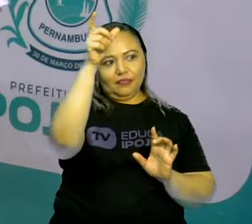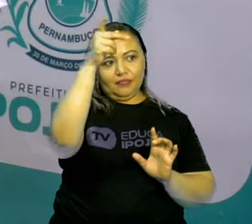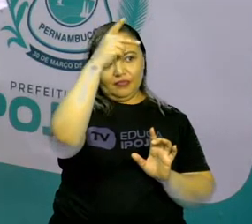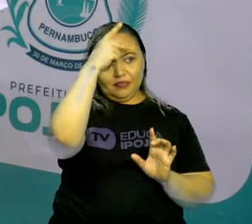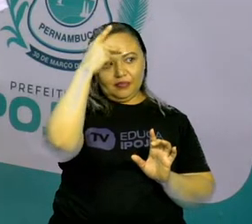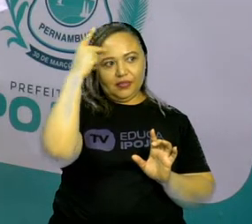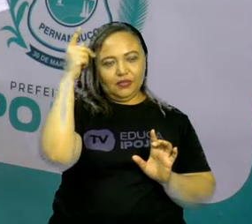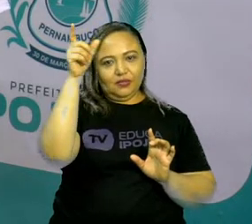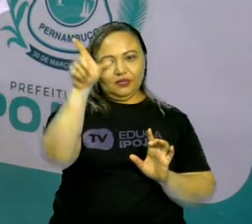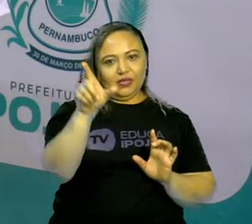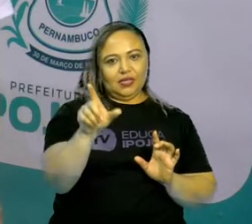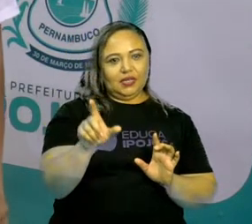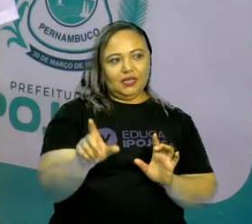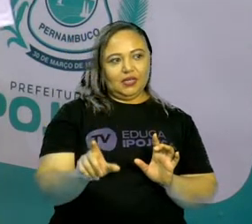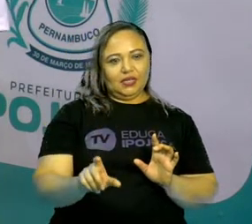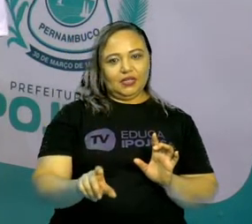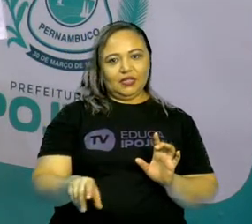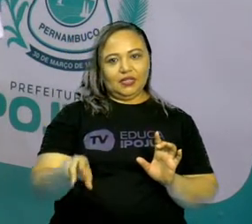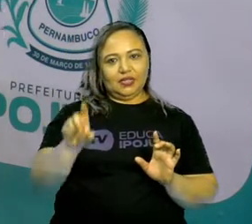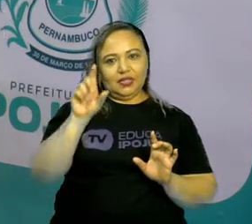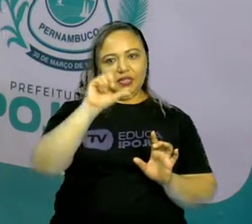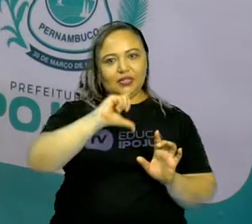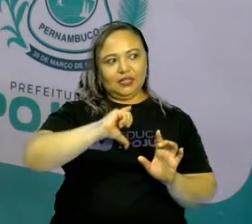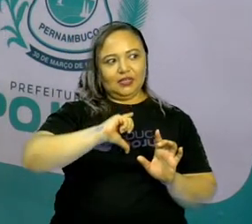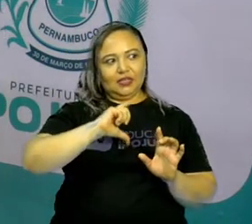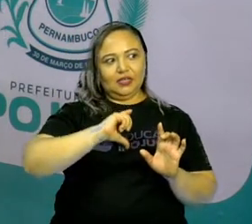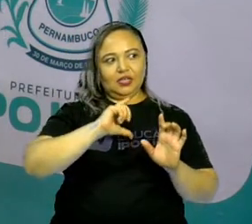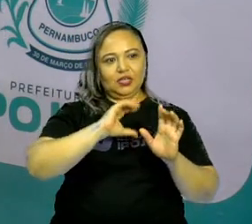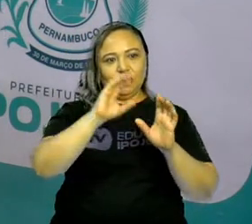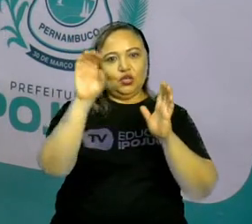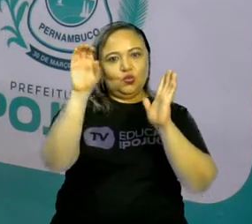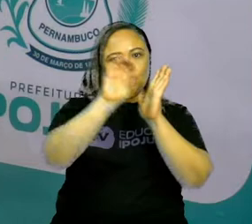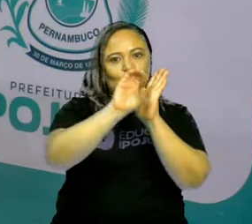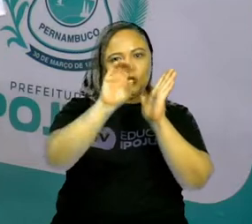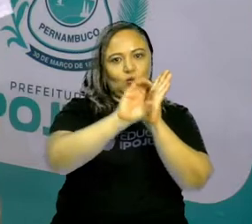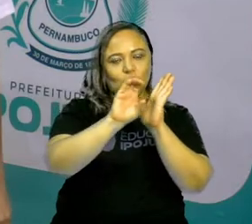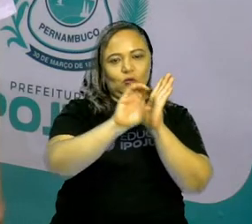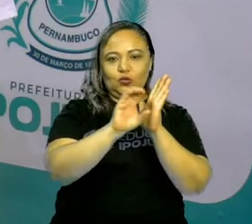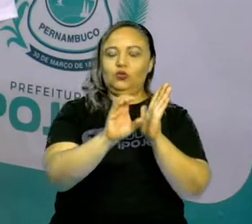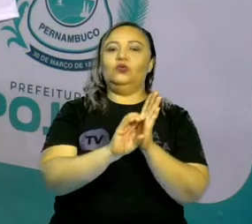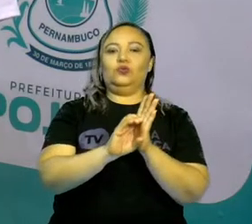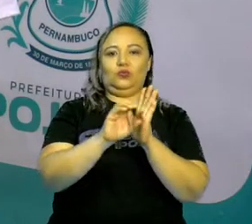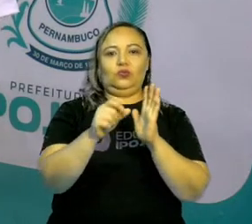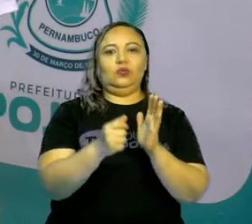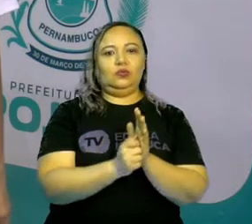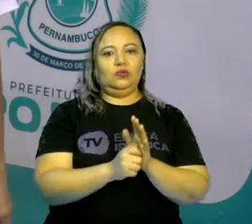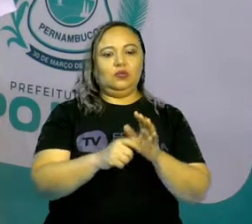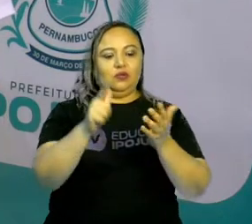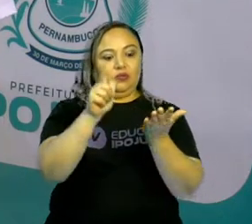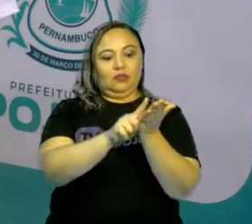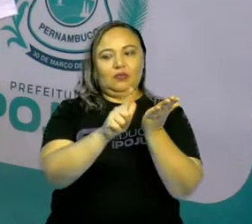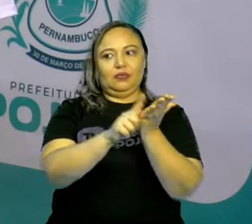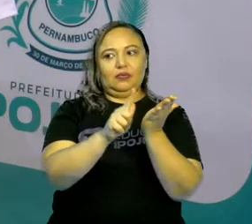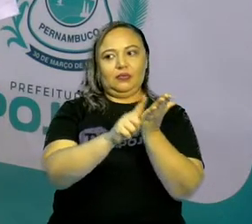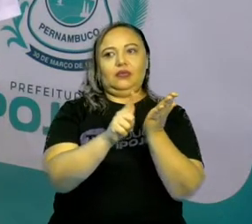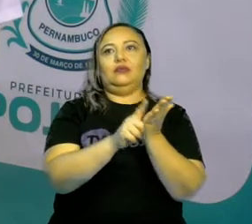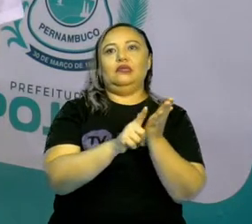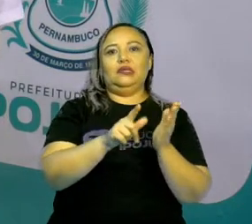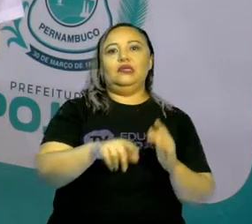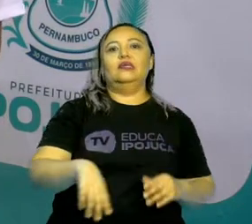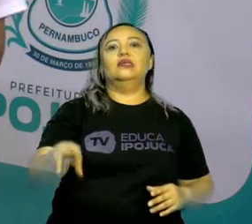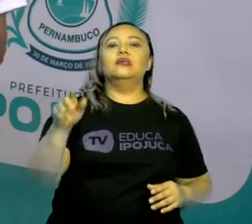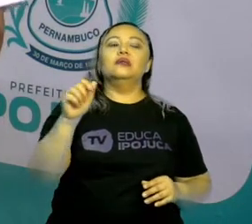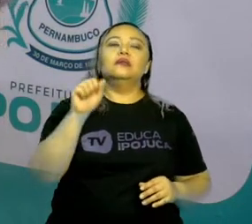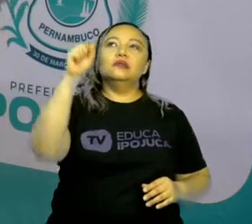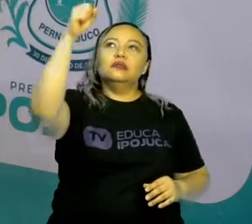código lá no setor de energia, lá em cima. E é um código de inscrição.